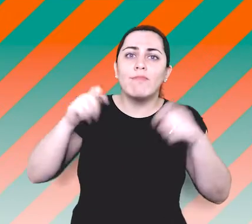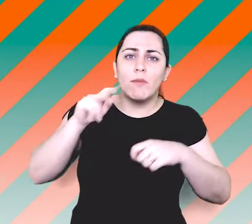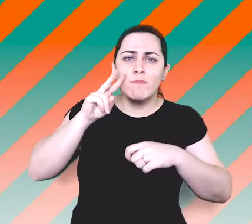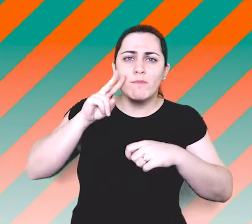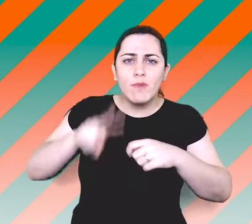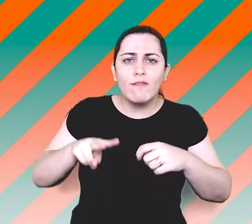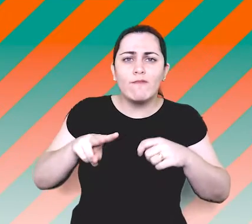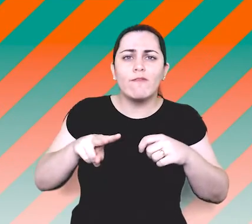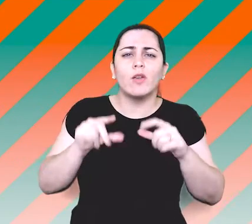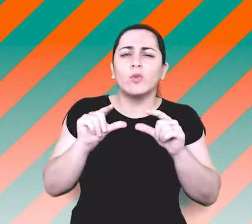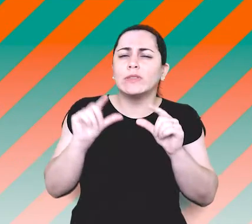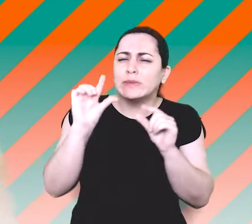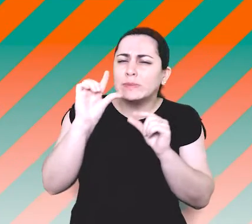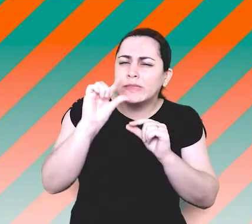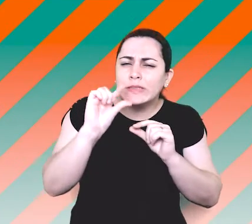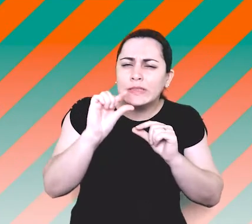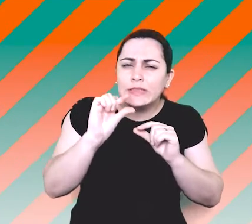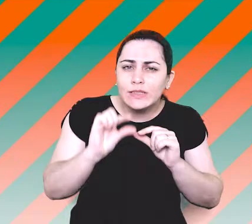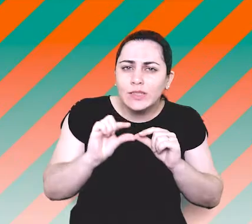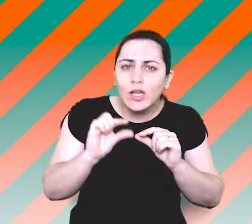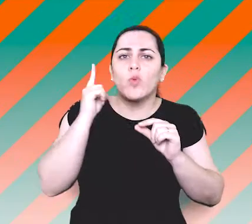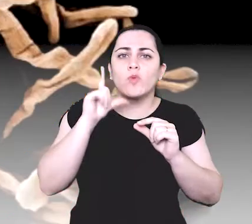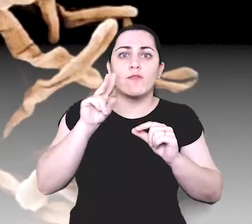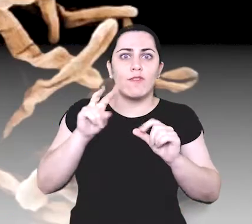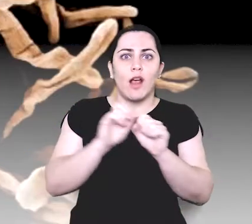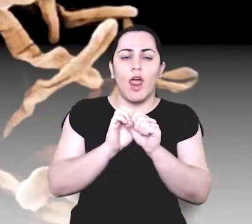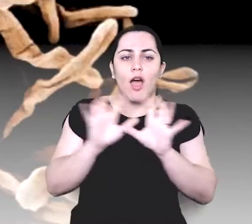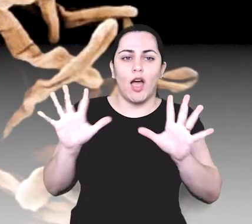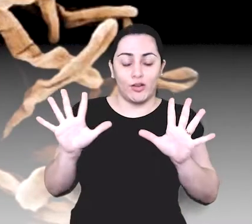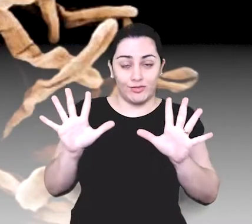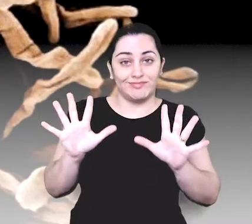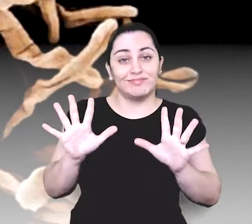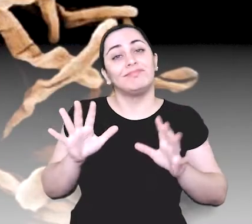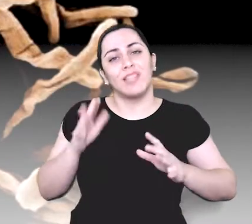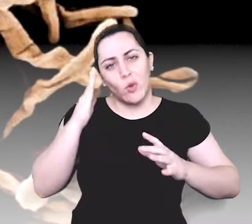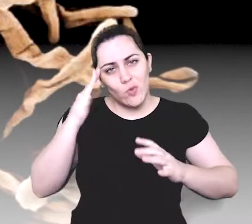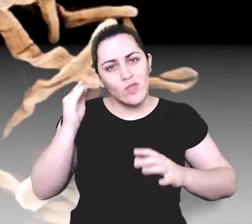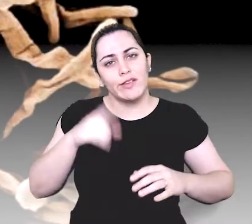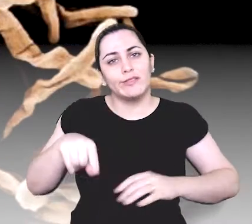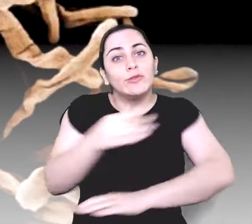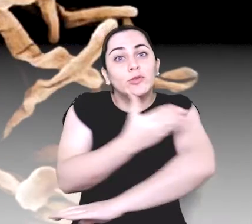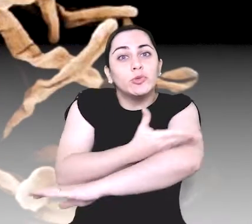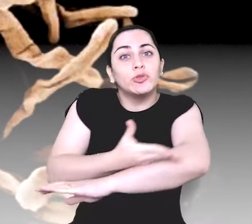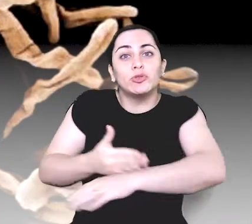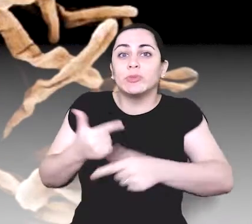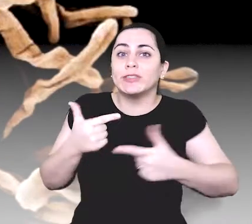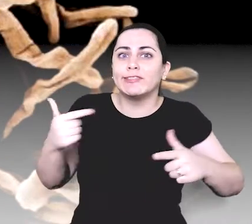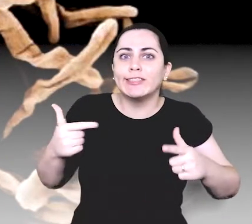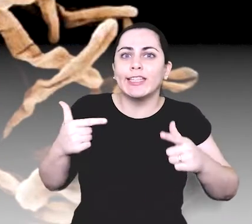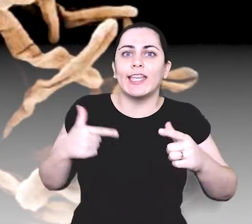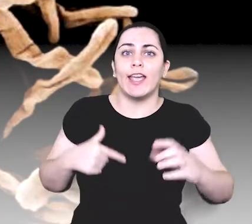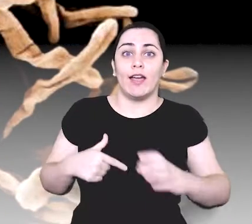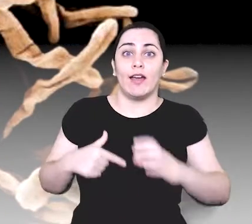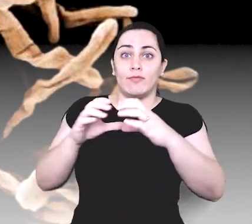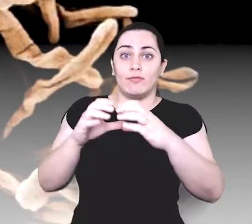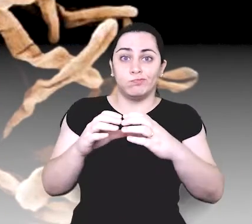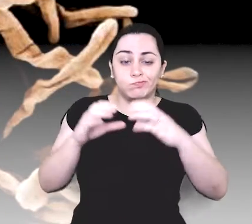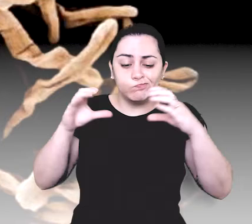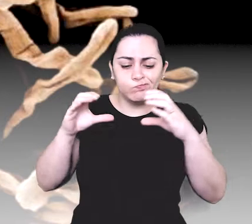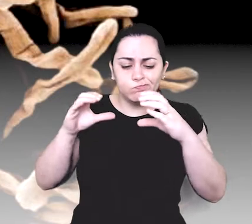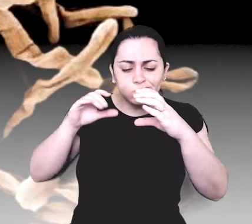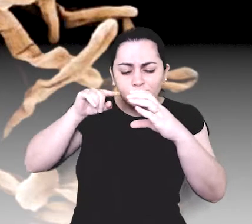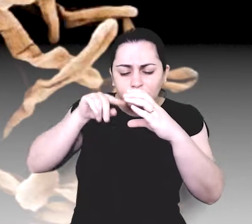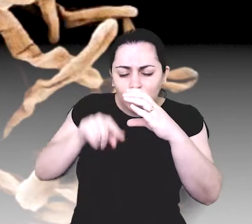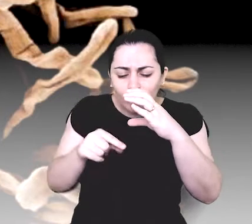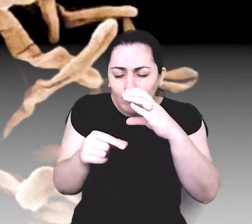superfícies minúsculas em ótima resolução. Como eu sei que não estamos acostumados com o mundo microscópico, eu vou te ajudar a